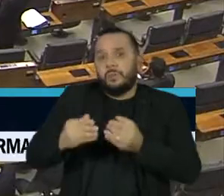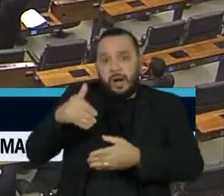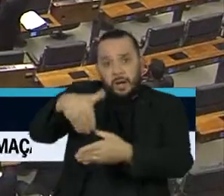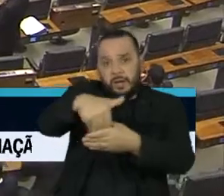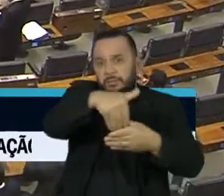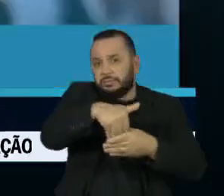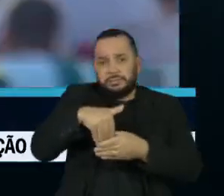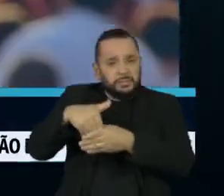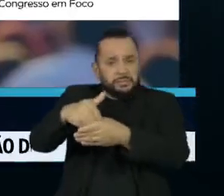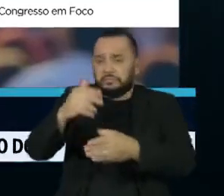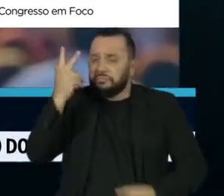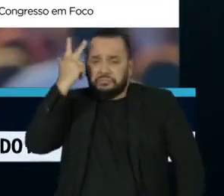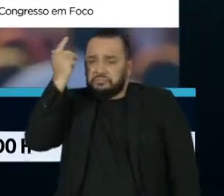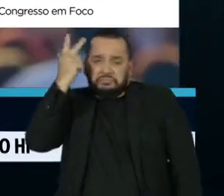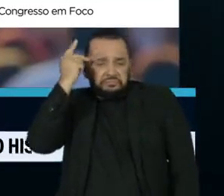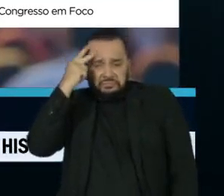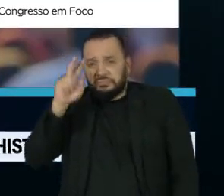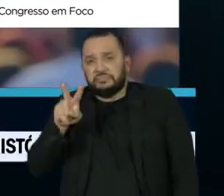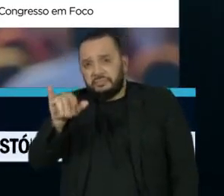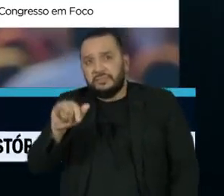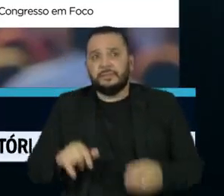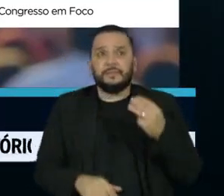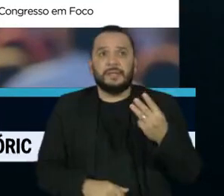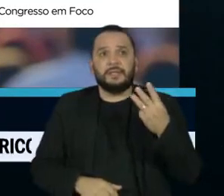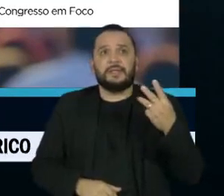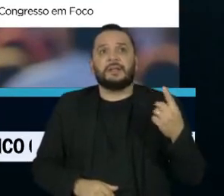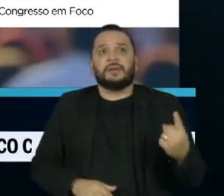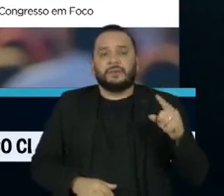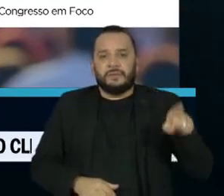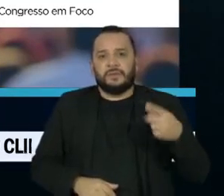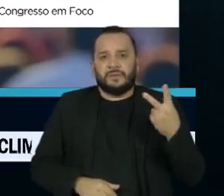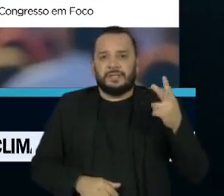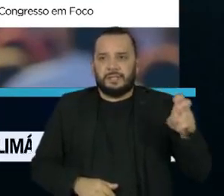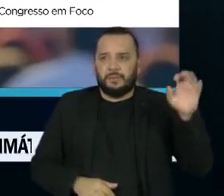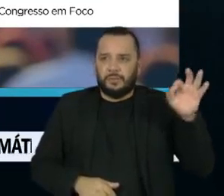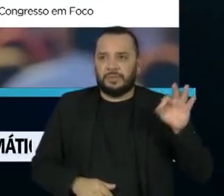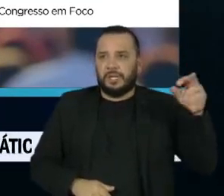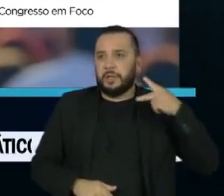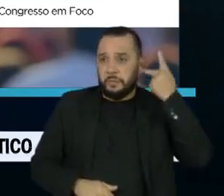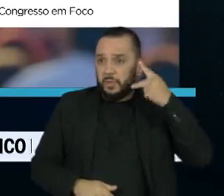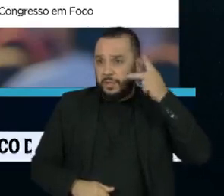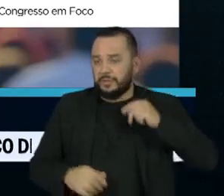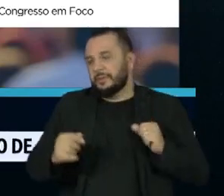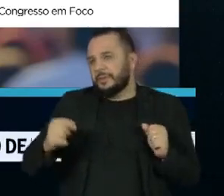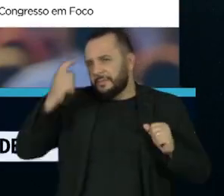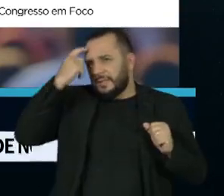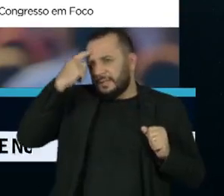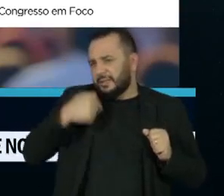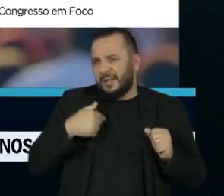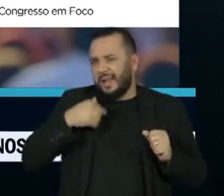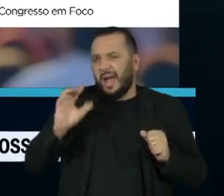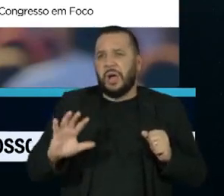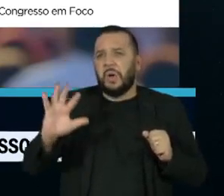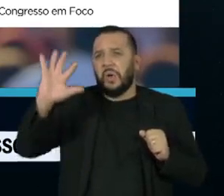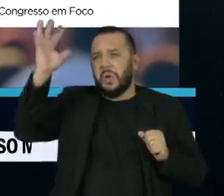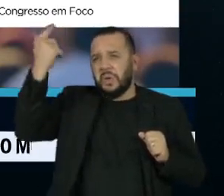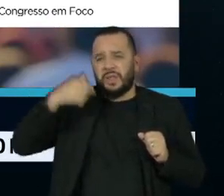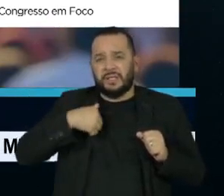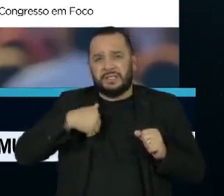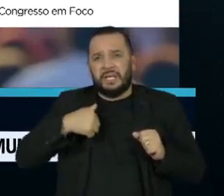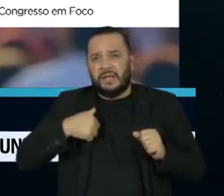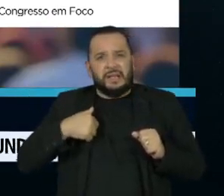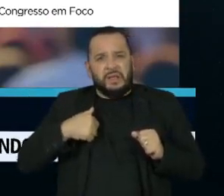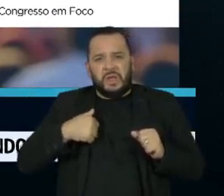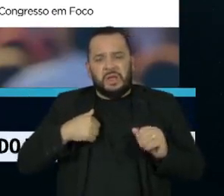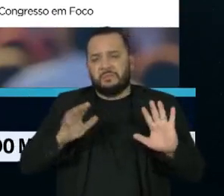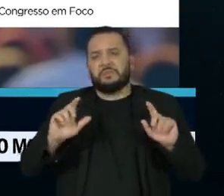normalmente. 31,25% dos parlamentares consideram pouco provável movimentos de contestação